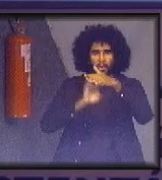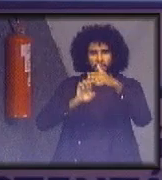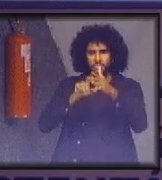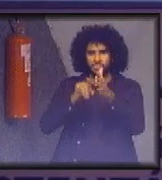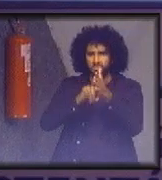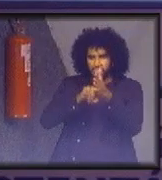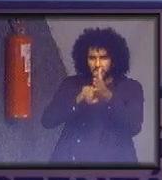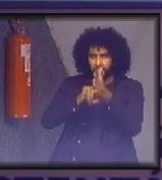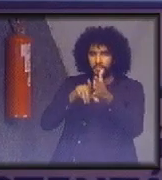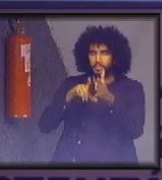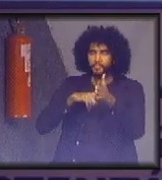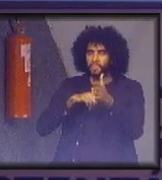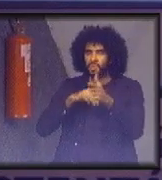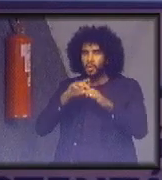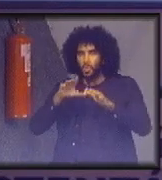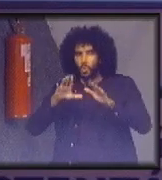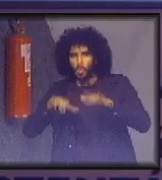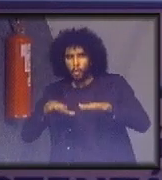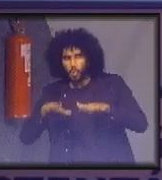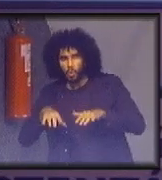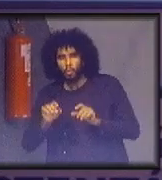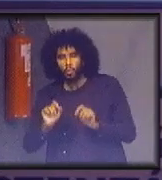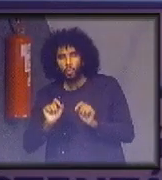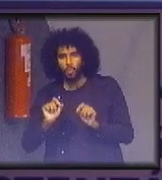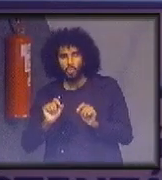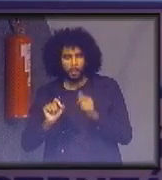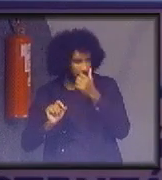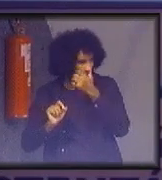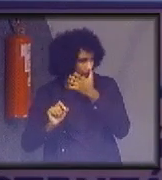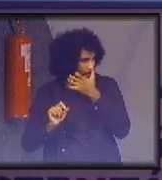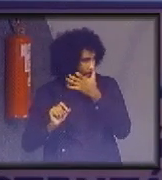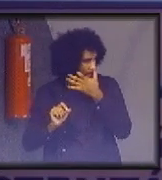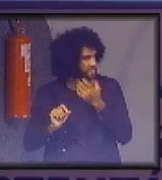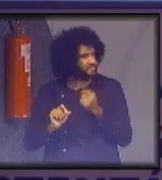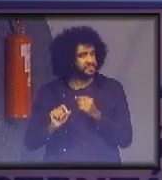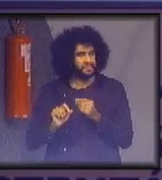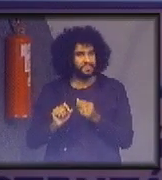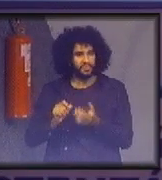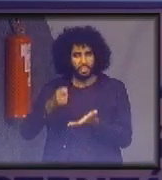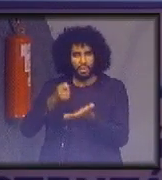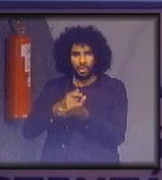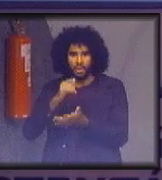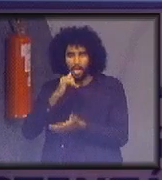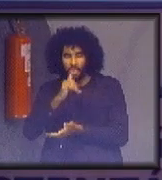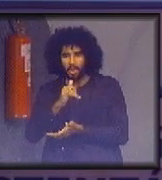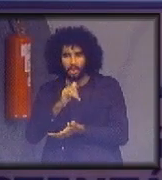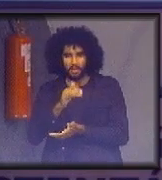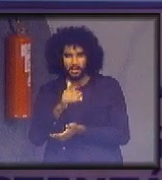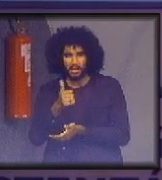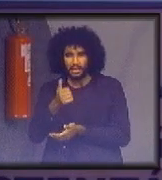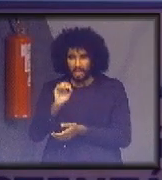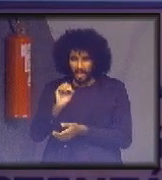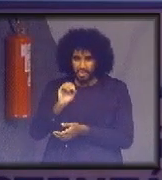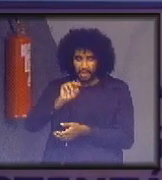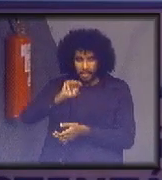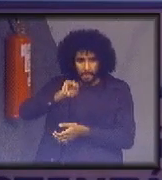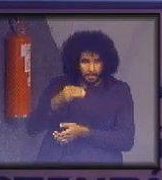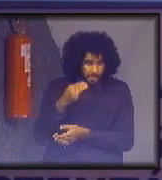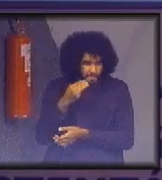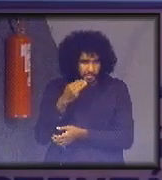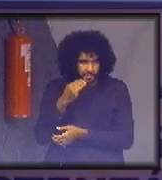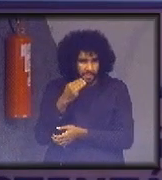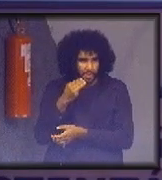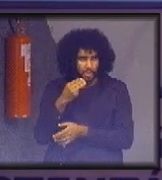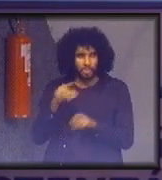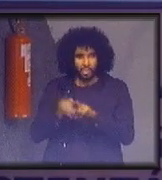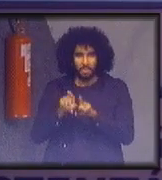economizou o suficiente para suprir o consumo mensal de eletricidade de 10.500 residências e reduziu a conta